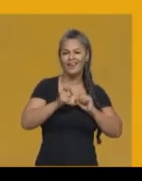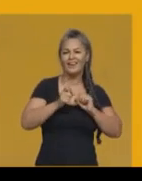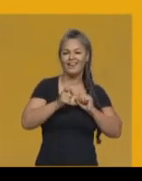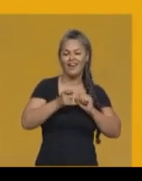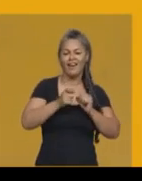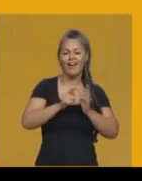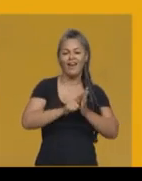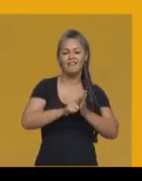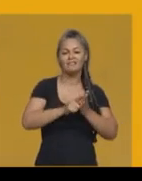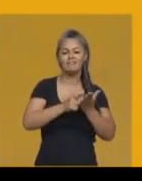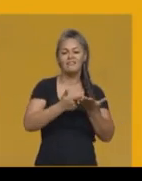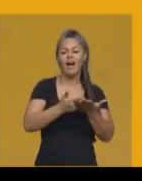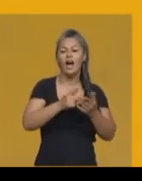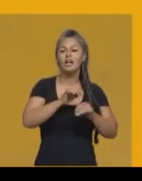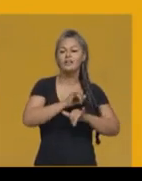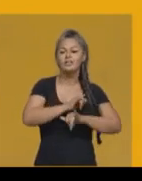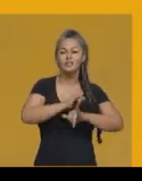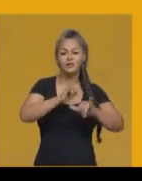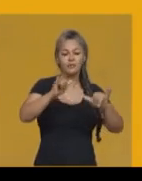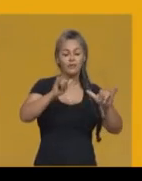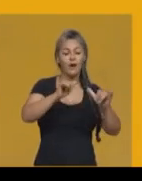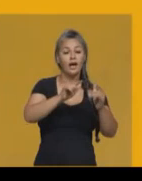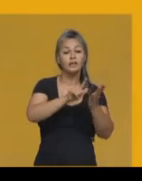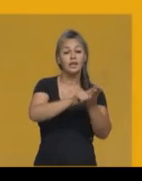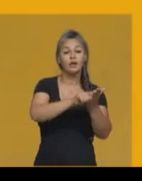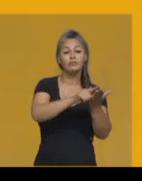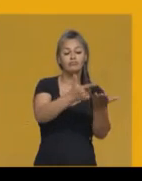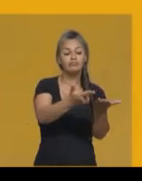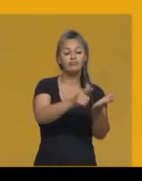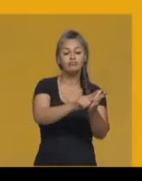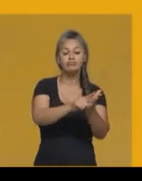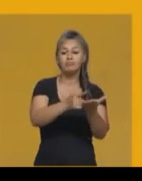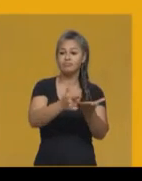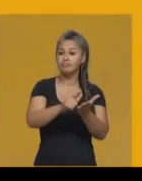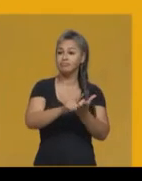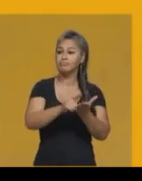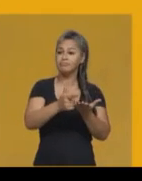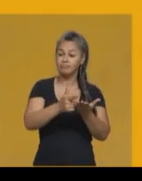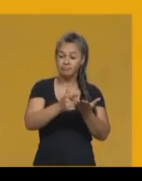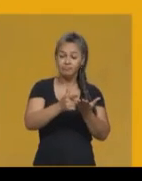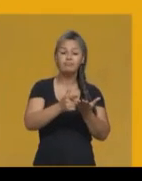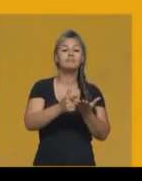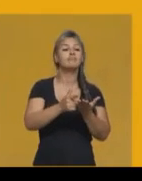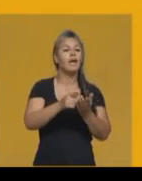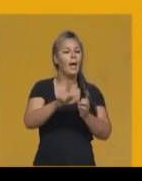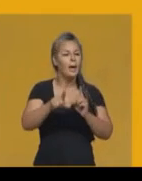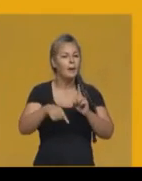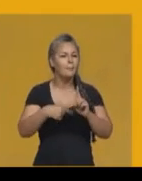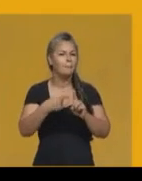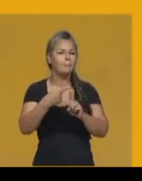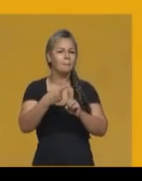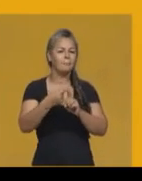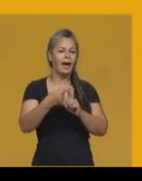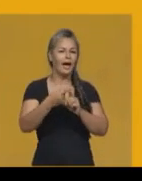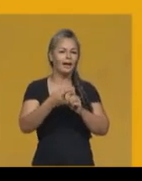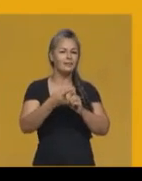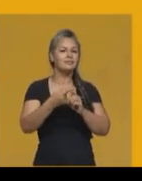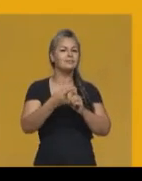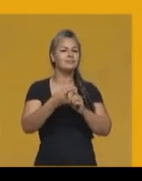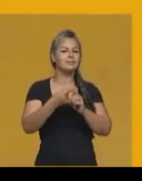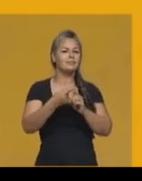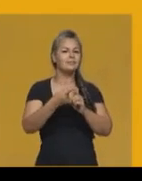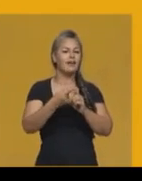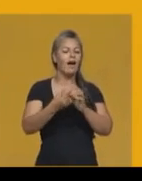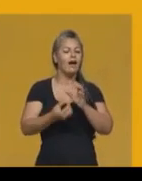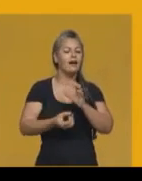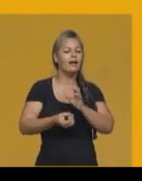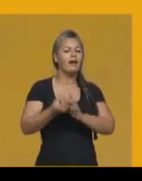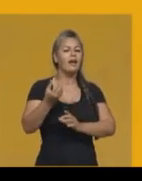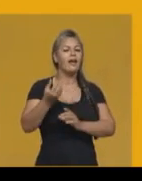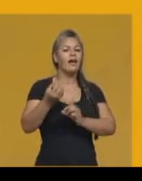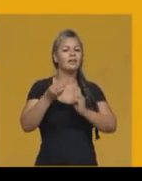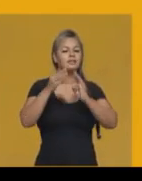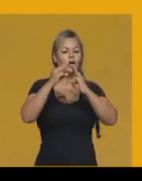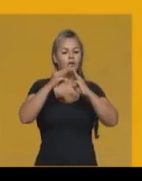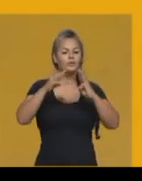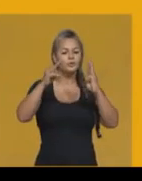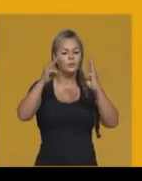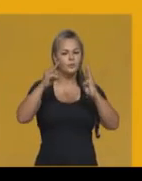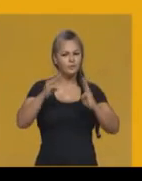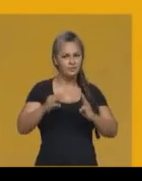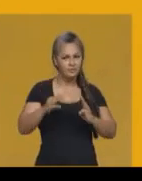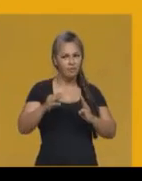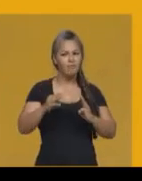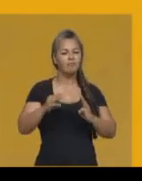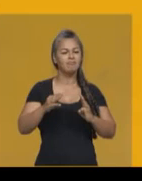fundação do Museu Nacional, do Jardim Botânico, do Observatório